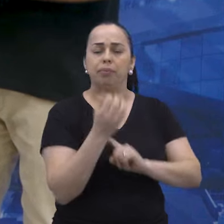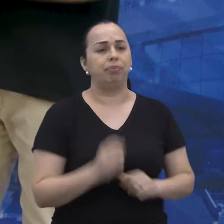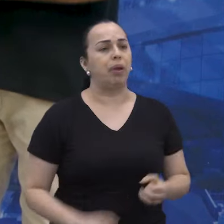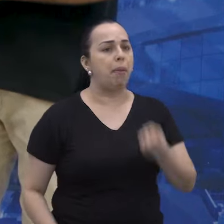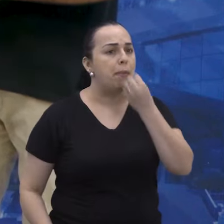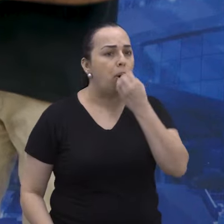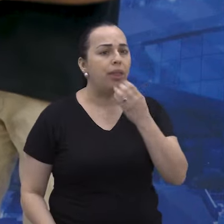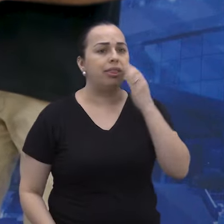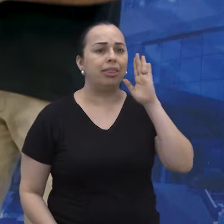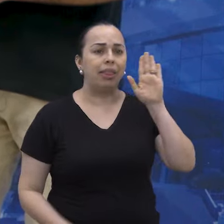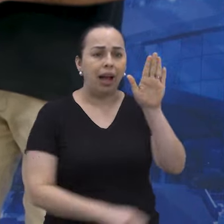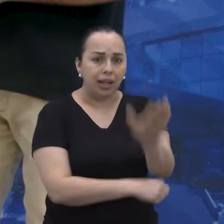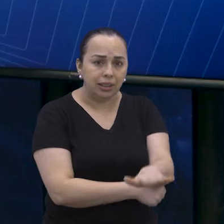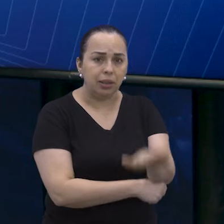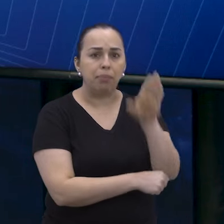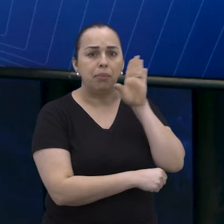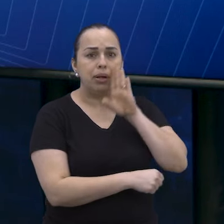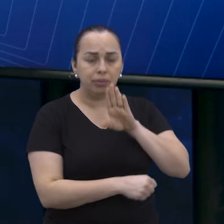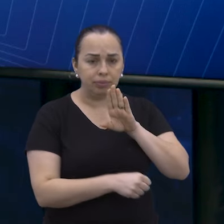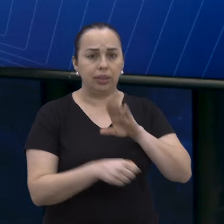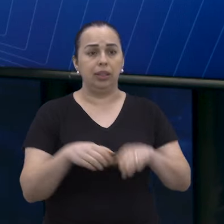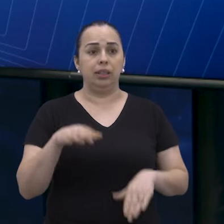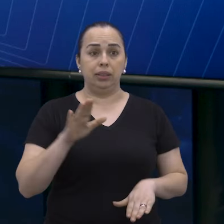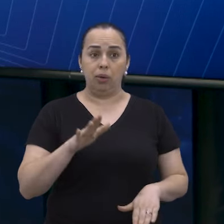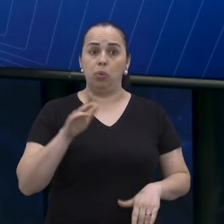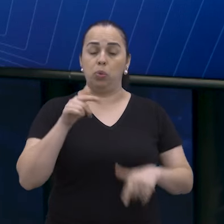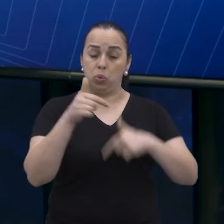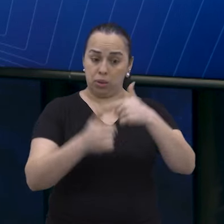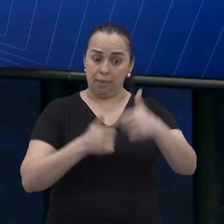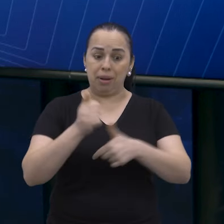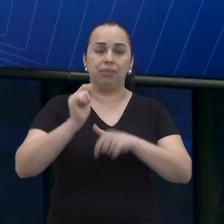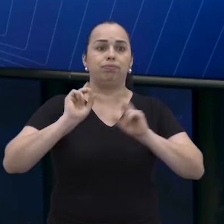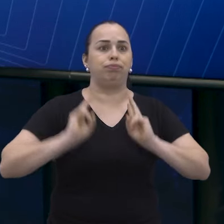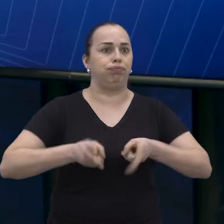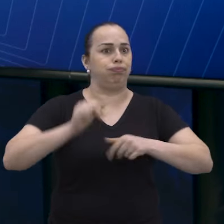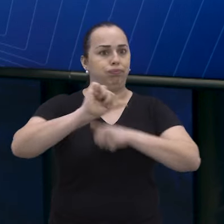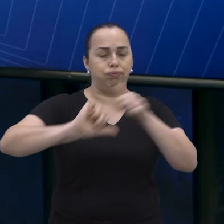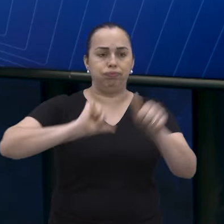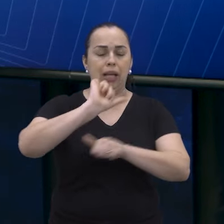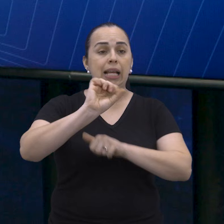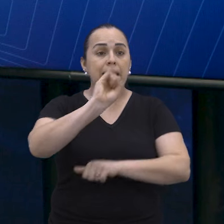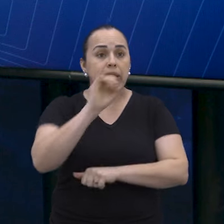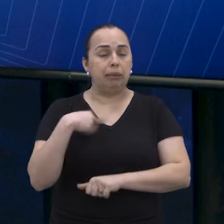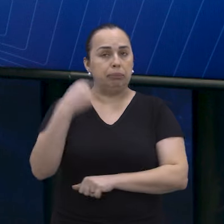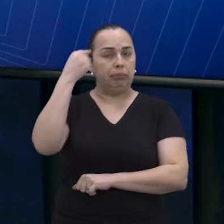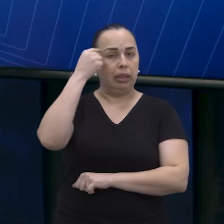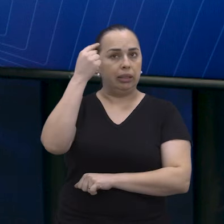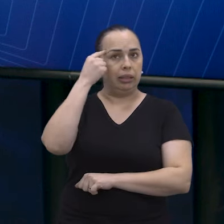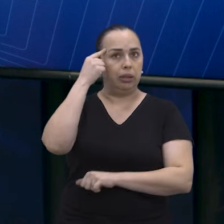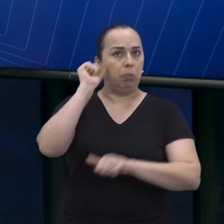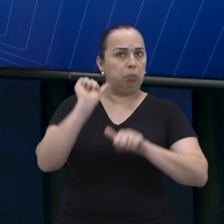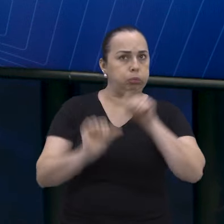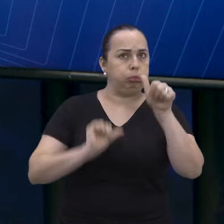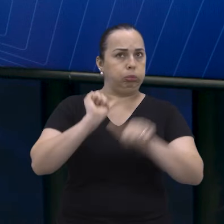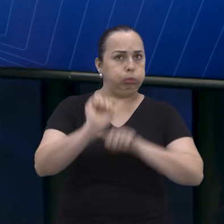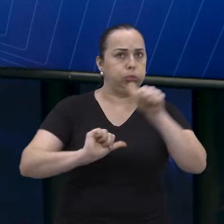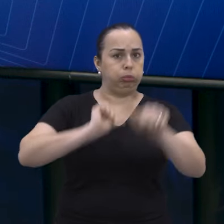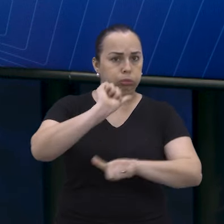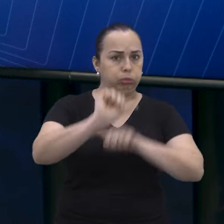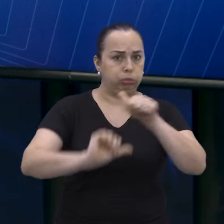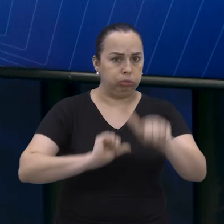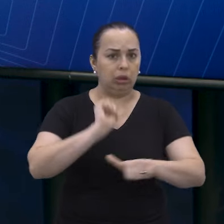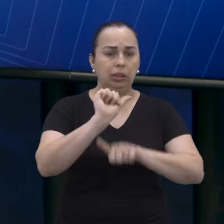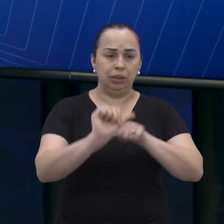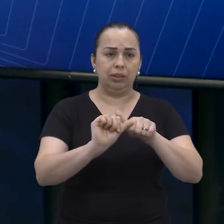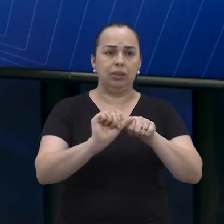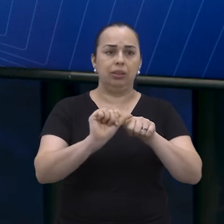tarde, Paulo. O mercado de trabalho está em constante transformação. Se a gente for pensar, o mercado de trabalho está inserido no